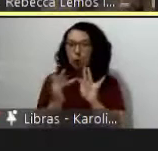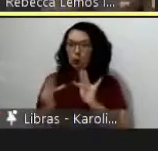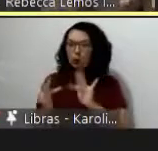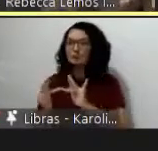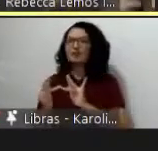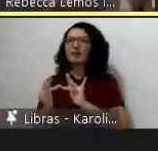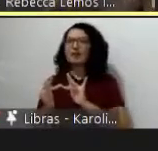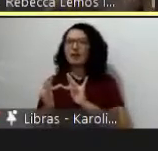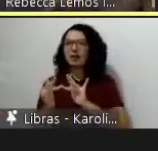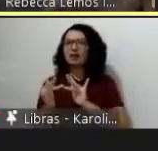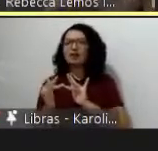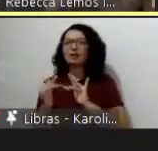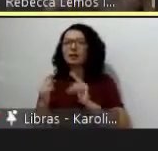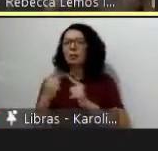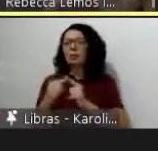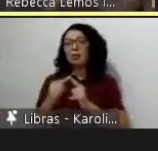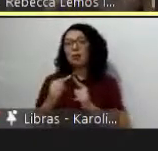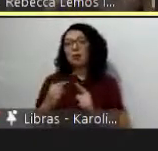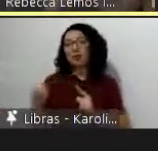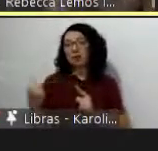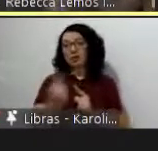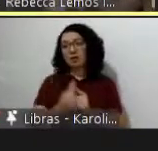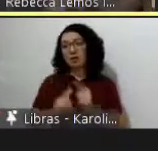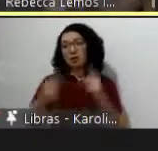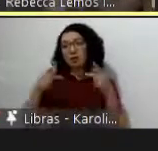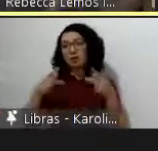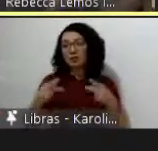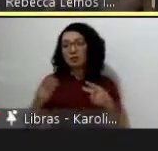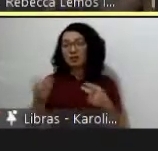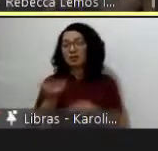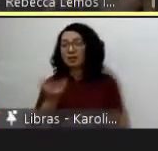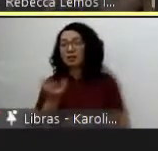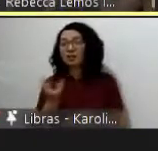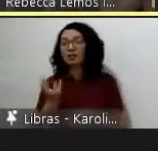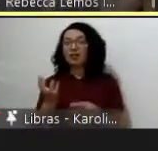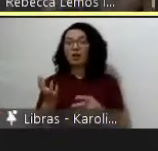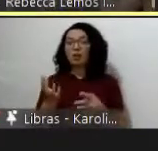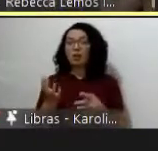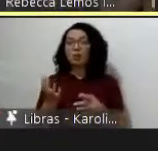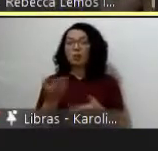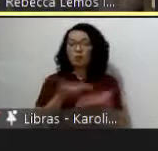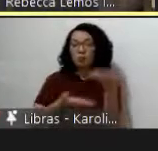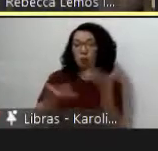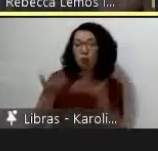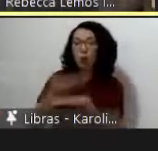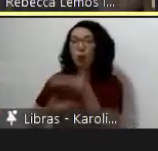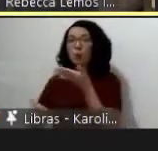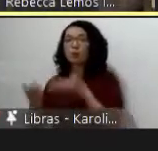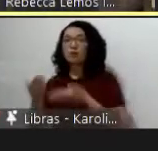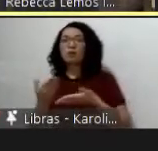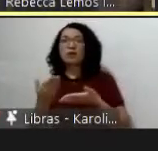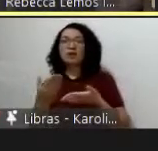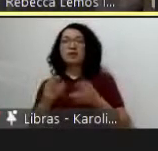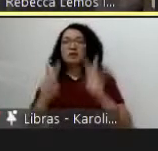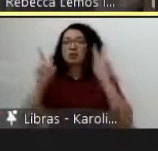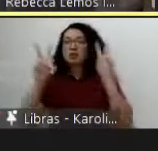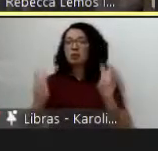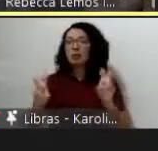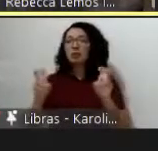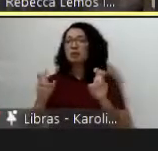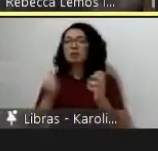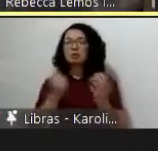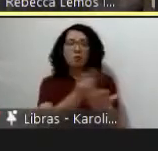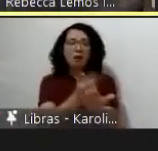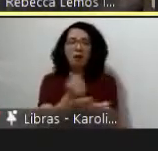queríamos construir um diálogo mais próximo para dizer sobre financiamento sobre avaliação o espaço